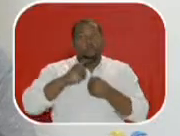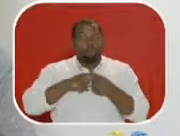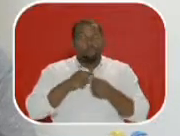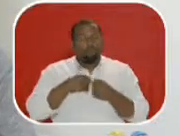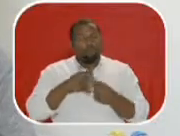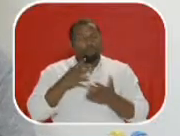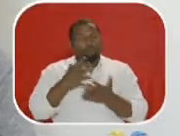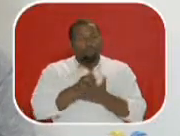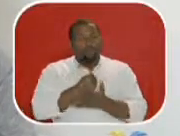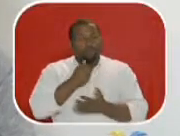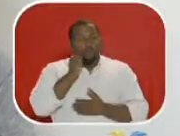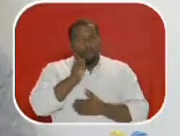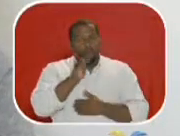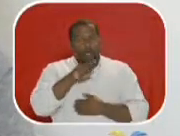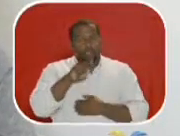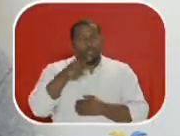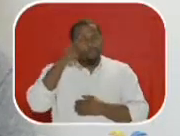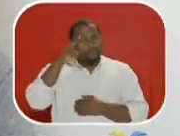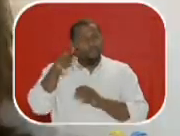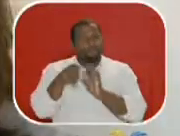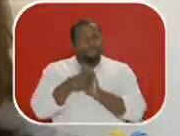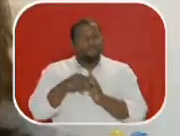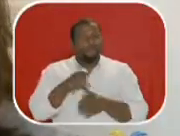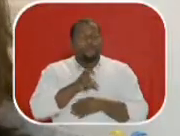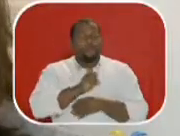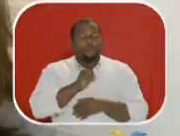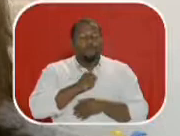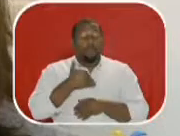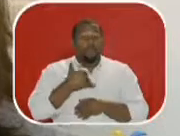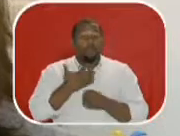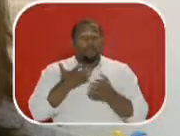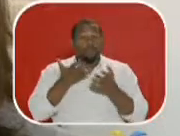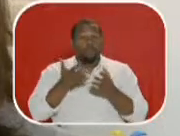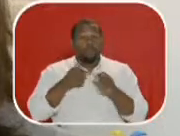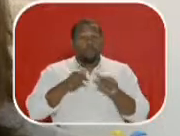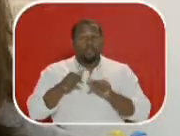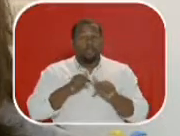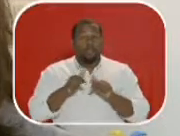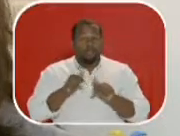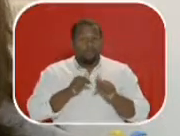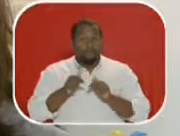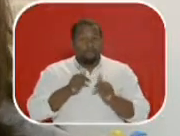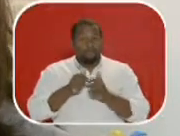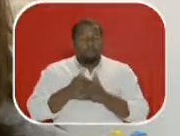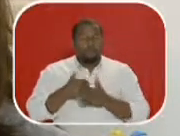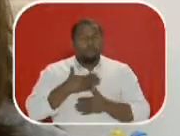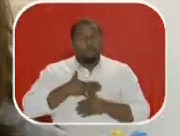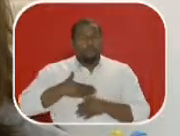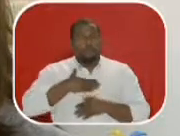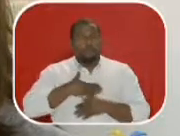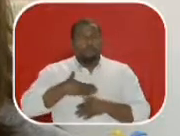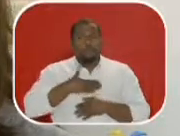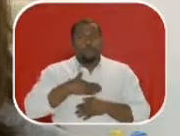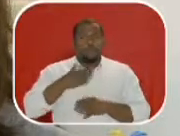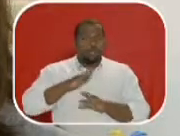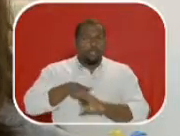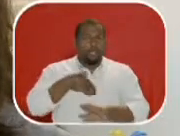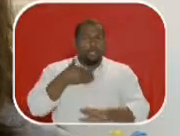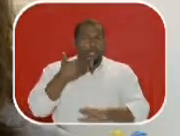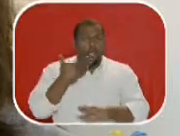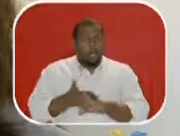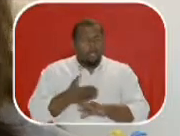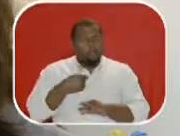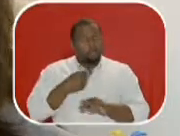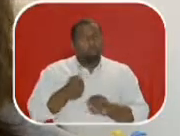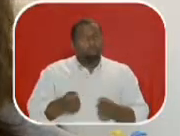homem voltou para buscar essa mulher. Uma história de amor. Uma das coisas que eu quis trabalhar e que eu gosto nesse